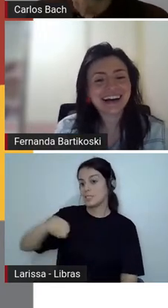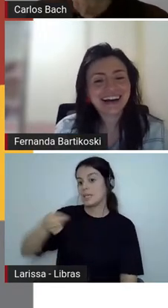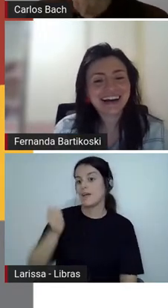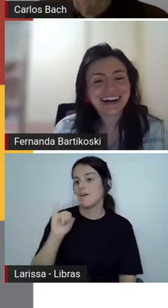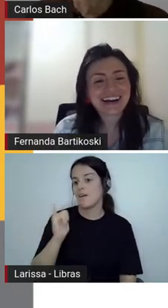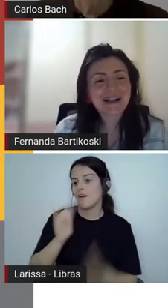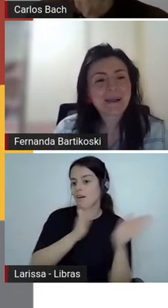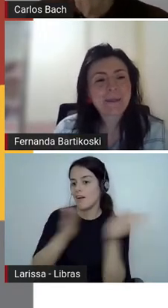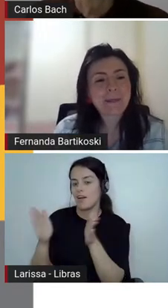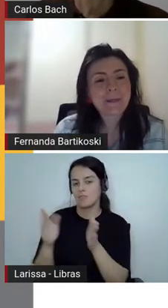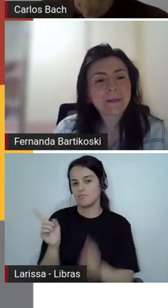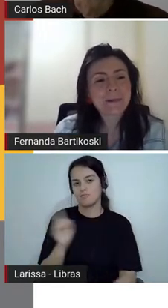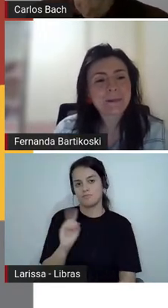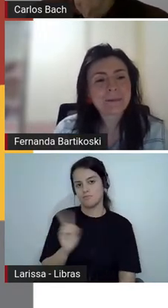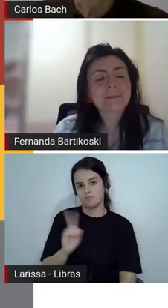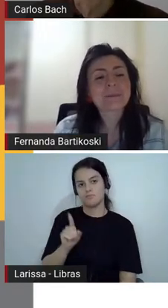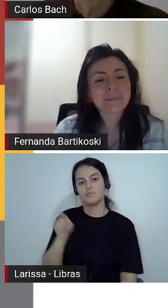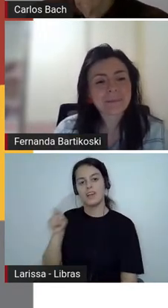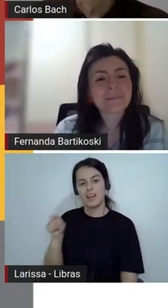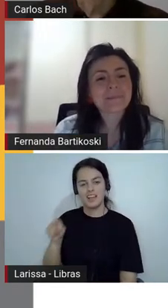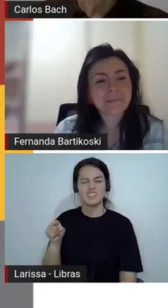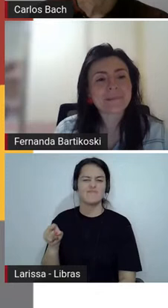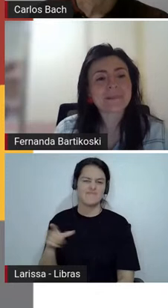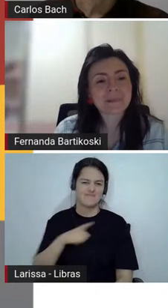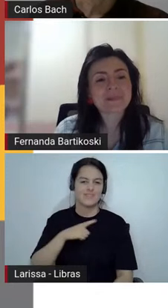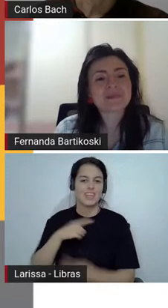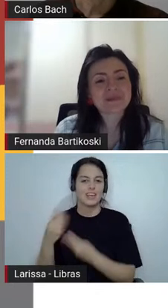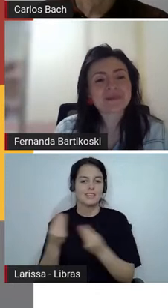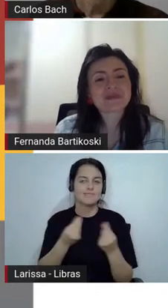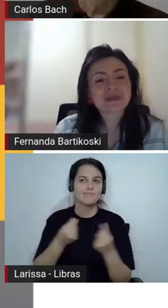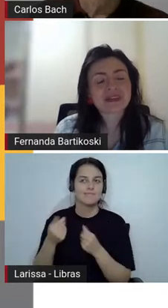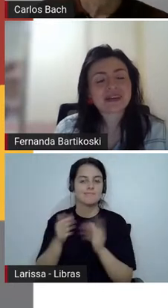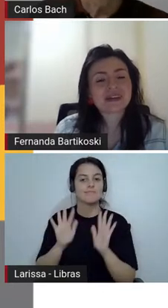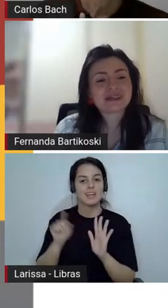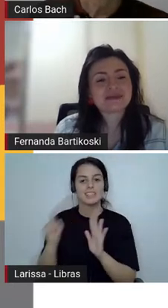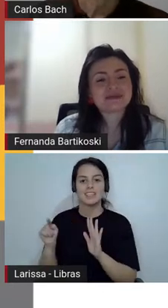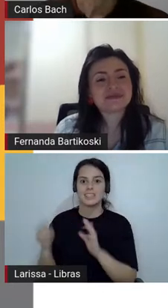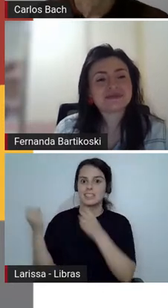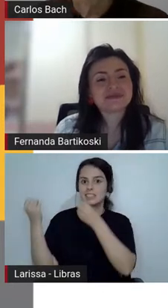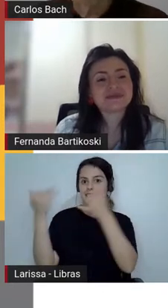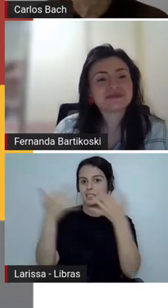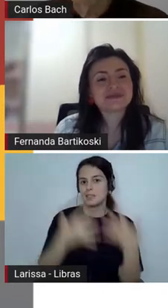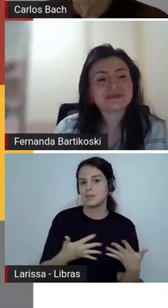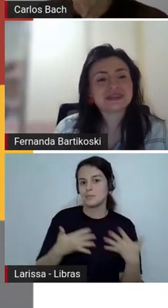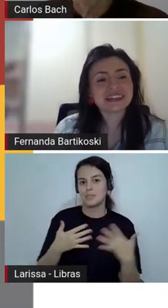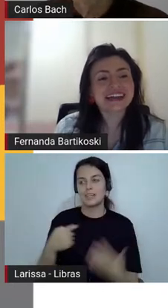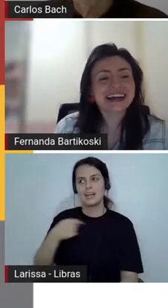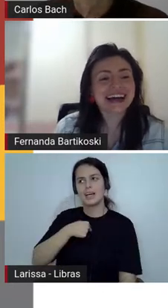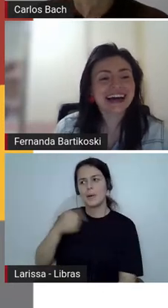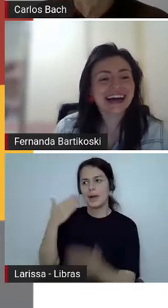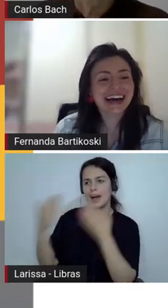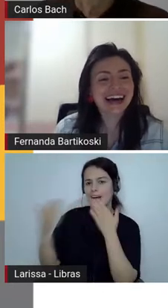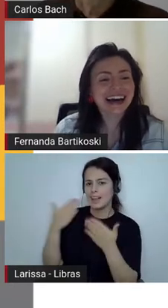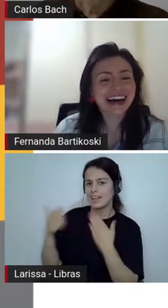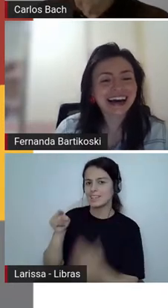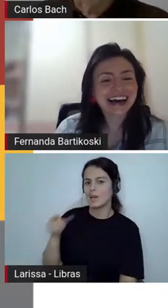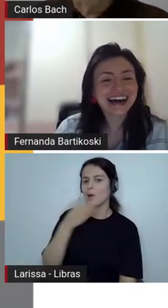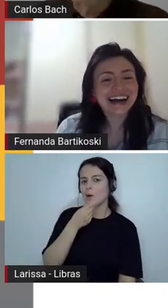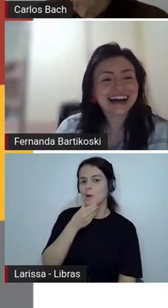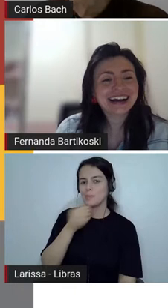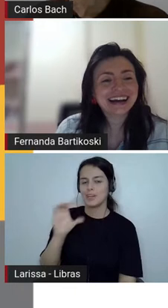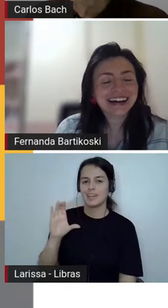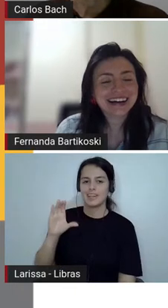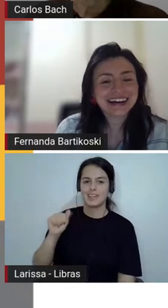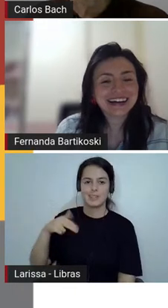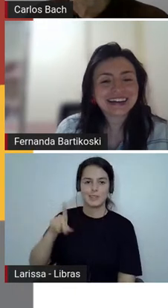participa, e ele faz isso de uma forma muito sutil, mas bem colocada, eu analisando o Antônio Cândido, olha a minha pretensão, a